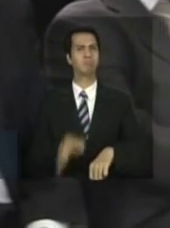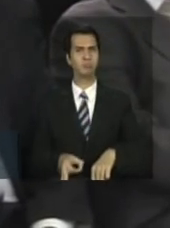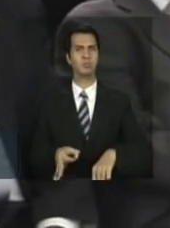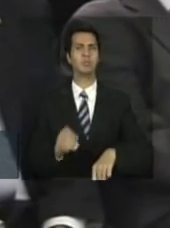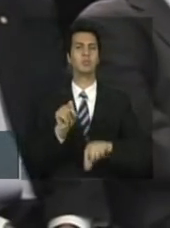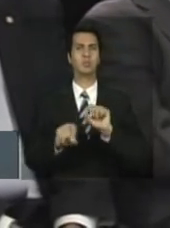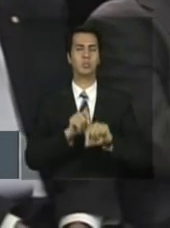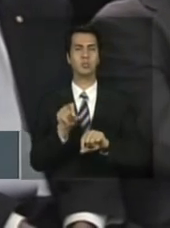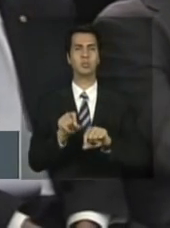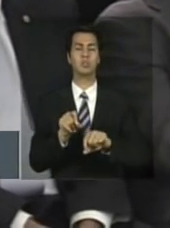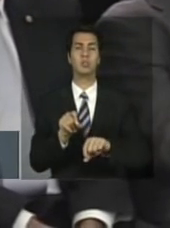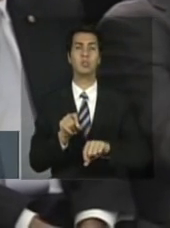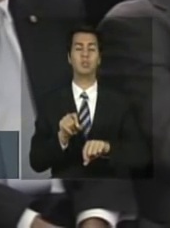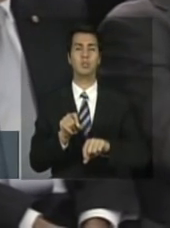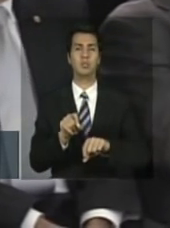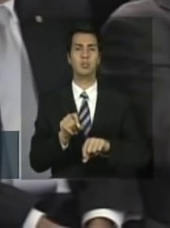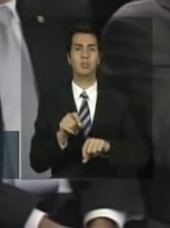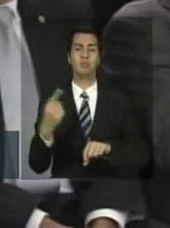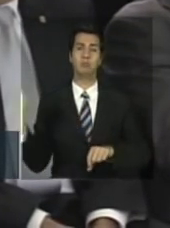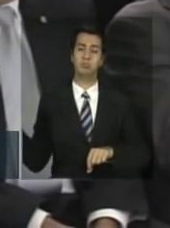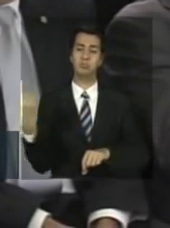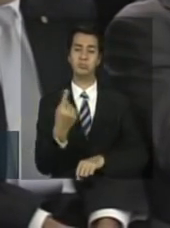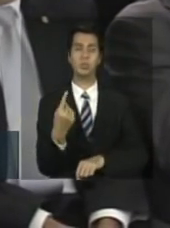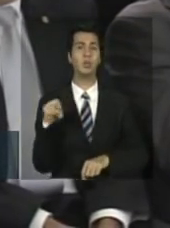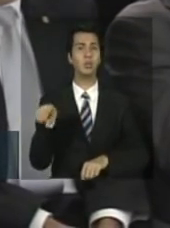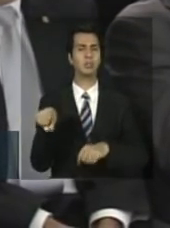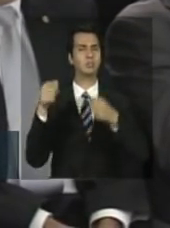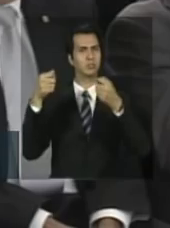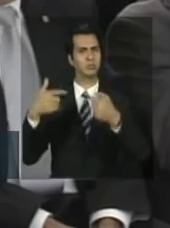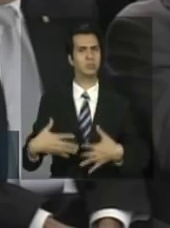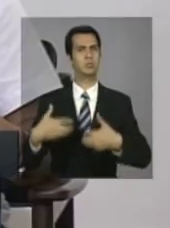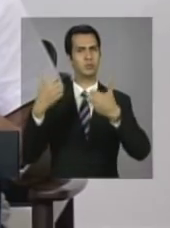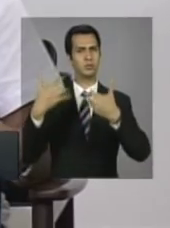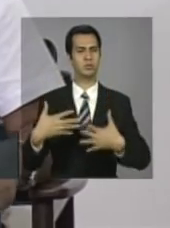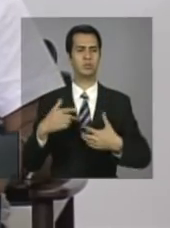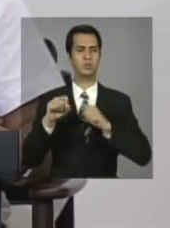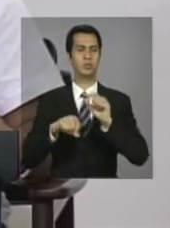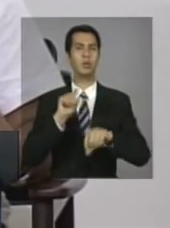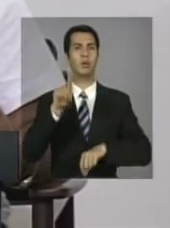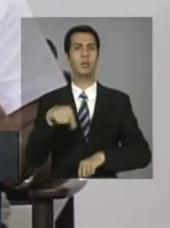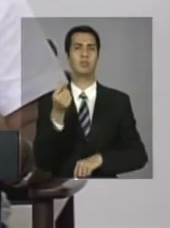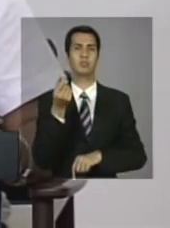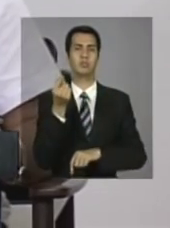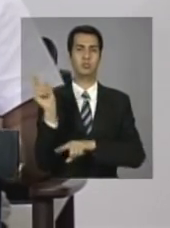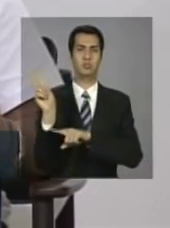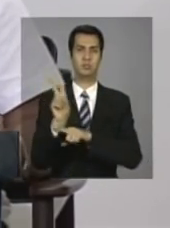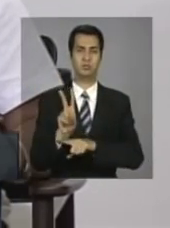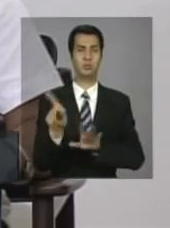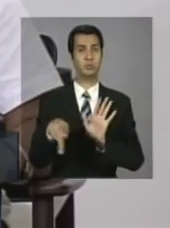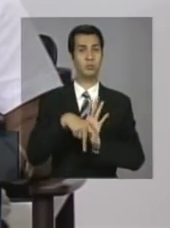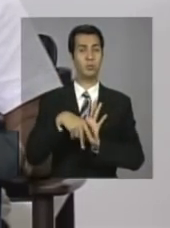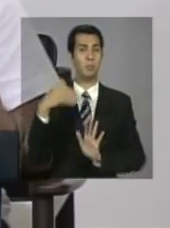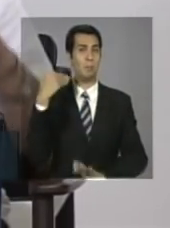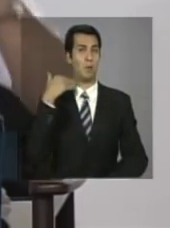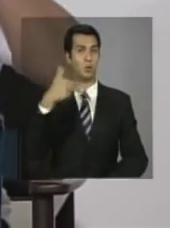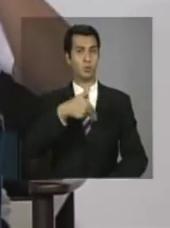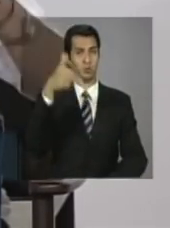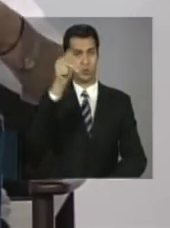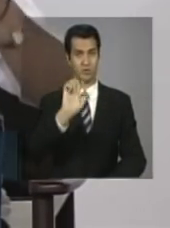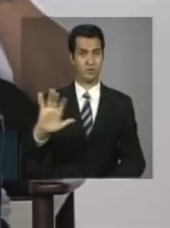Então, ele comentando sobre o crédito amigo do Banco do Nordeste.